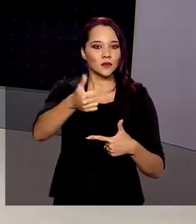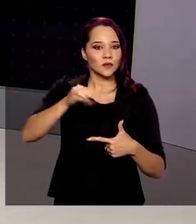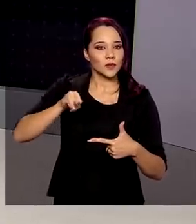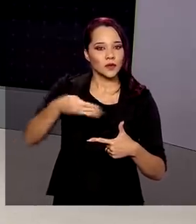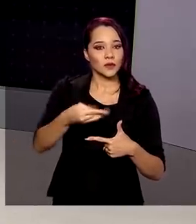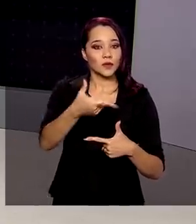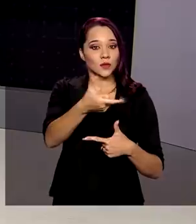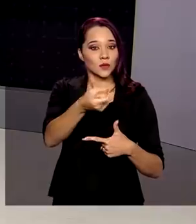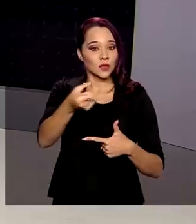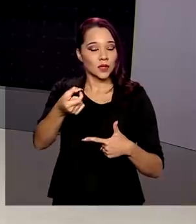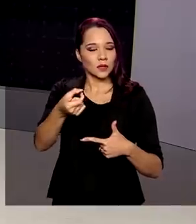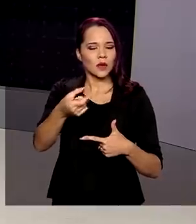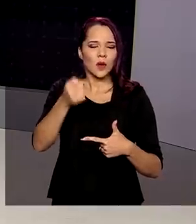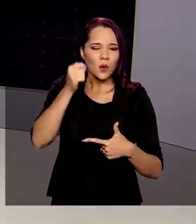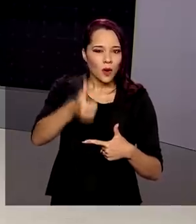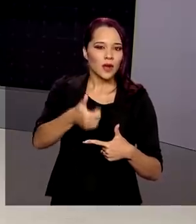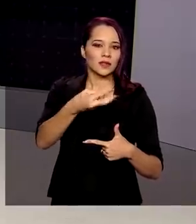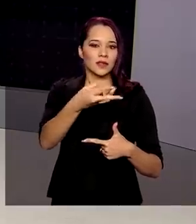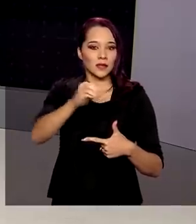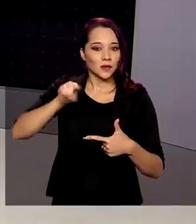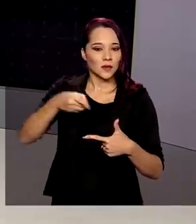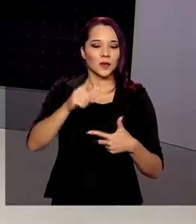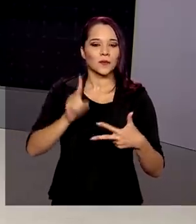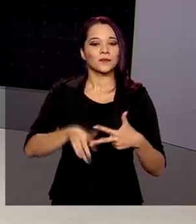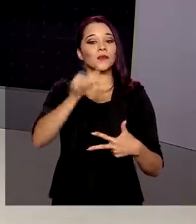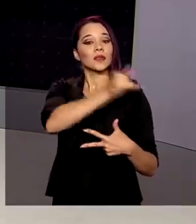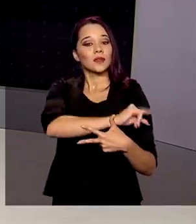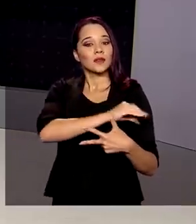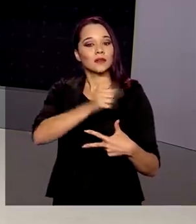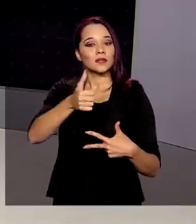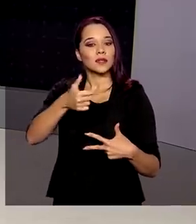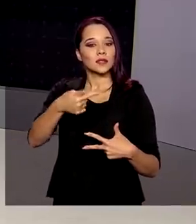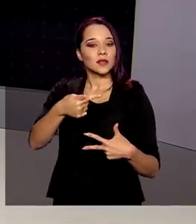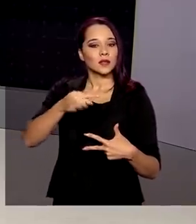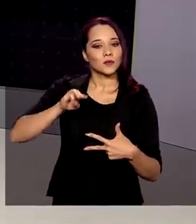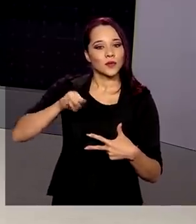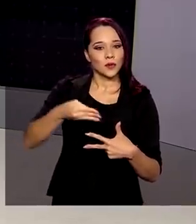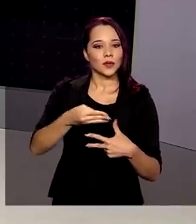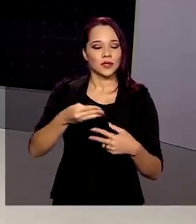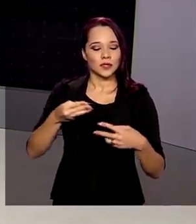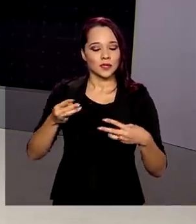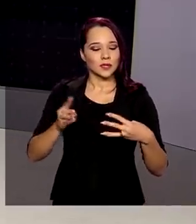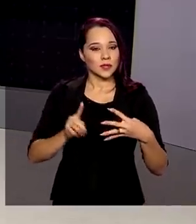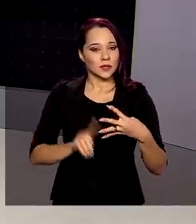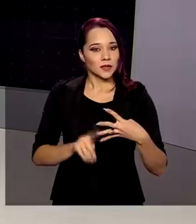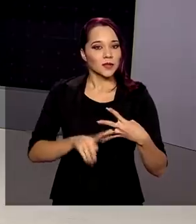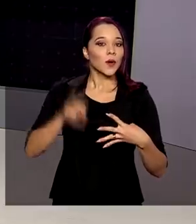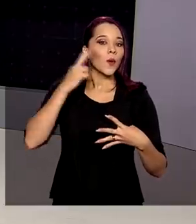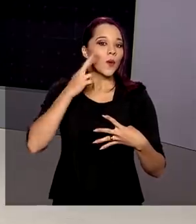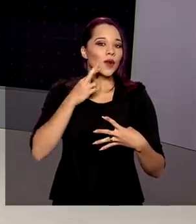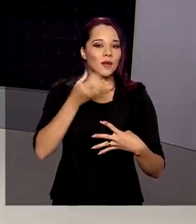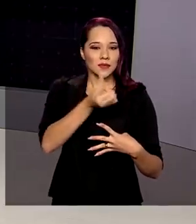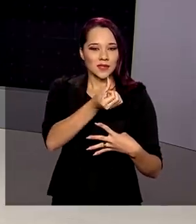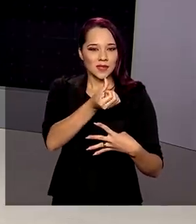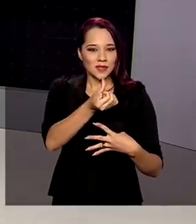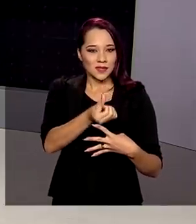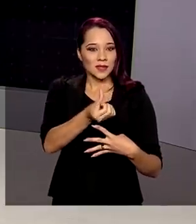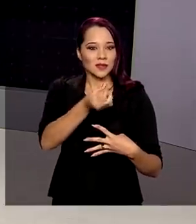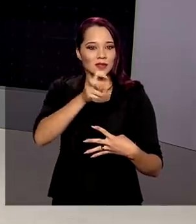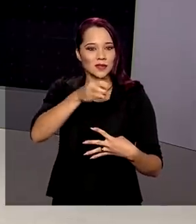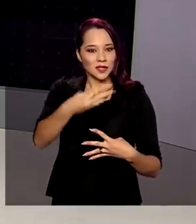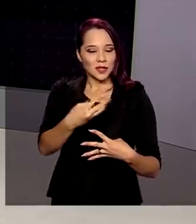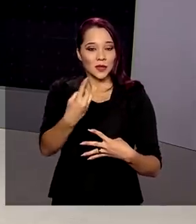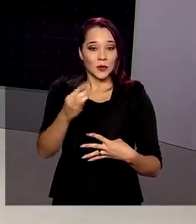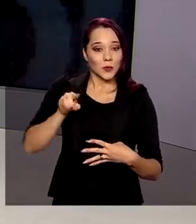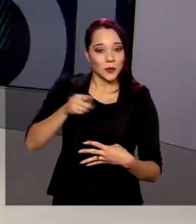milhões 200, quase 300 mil, Rio de Janeiro, 17 milhões e 300 mil e Roraima, 631 mil